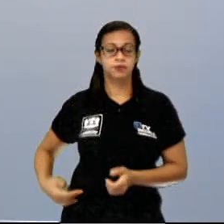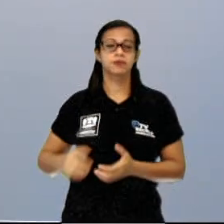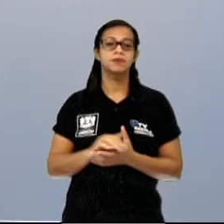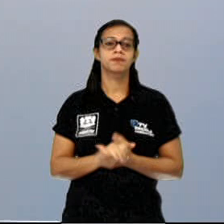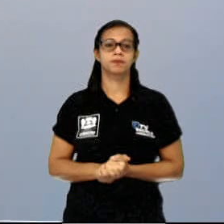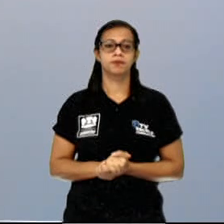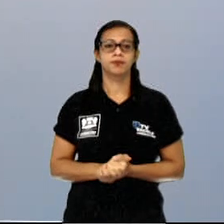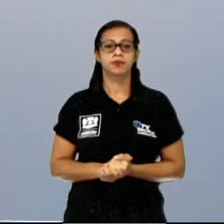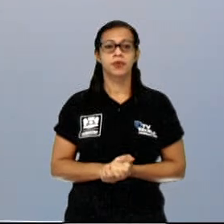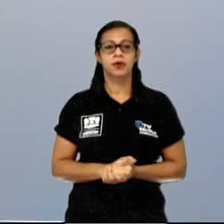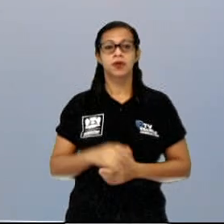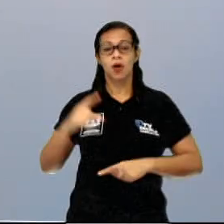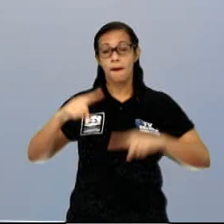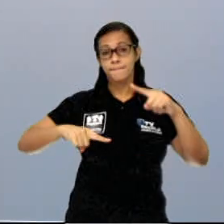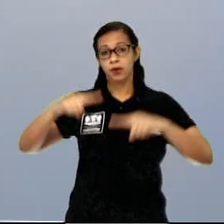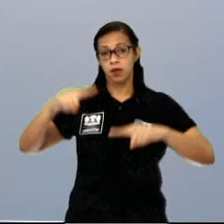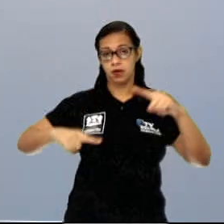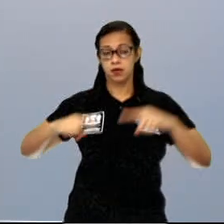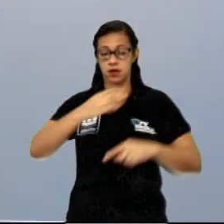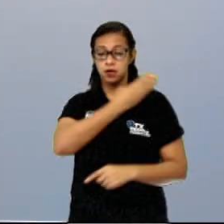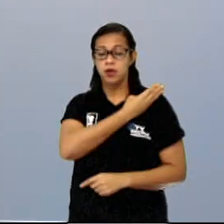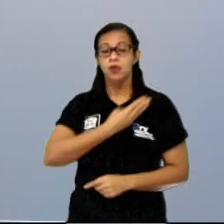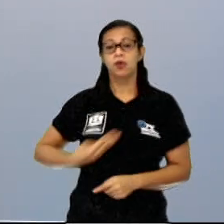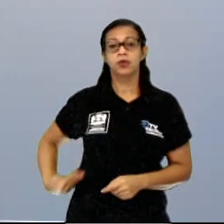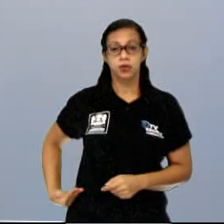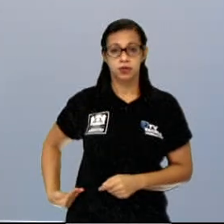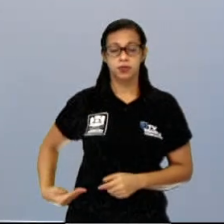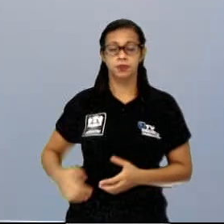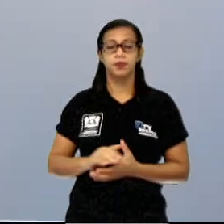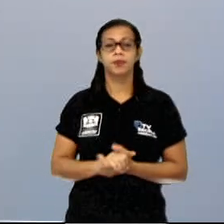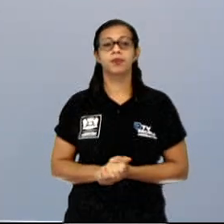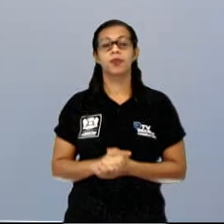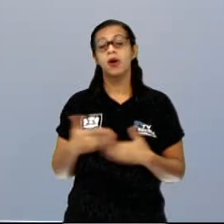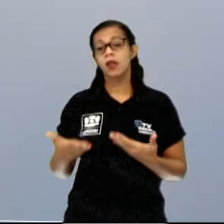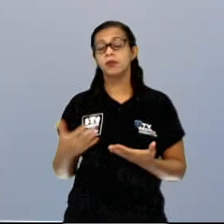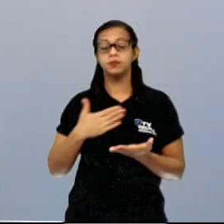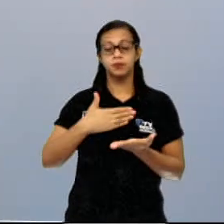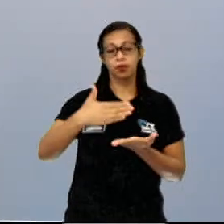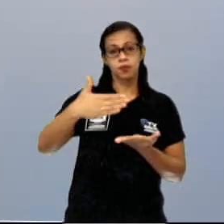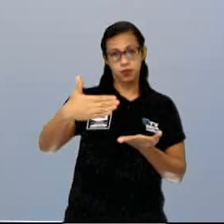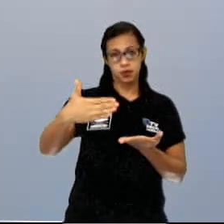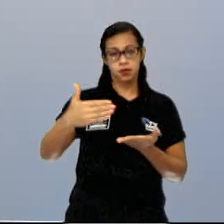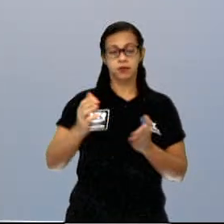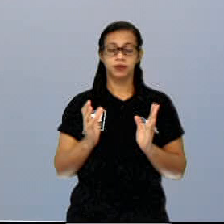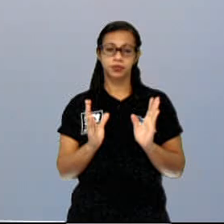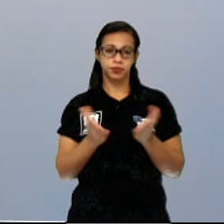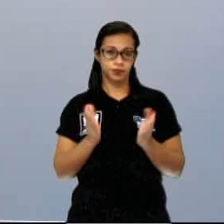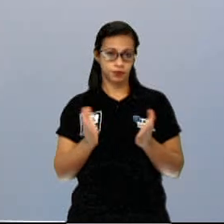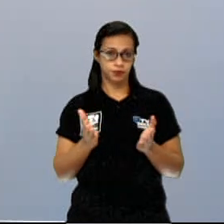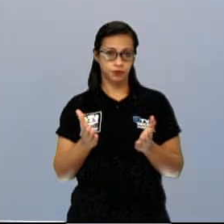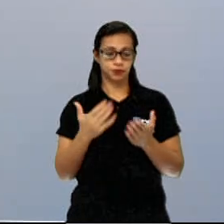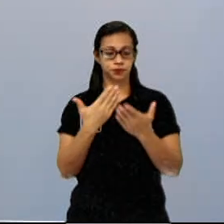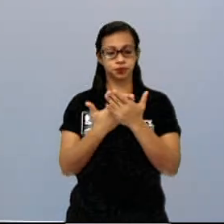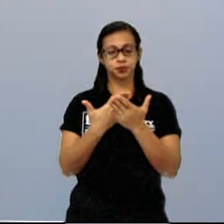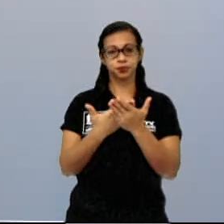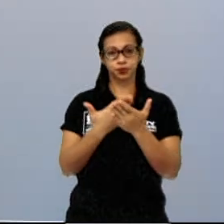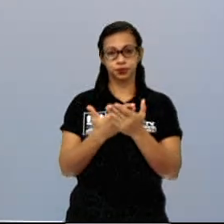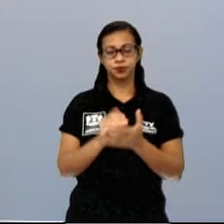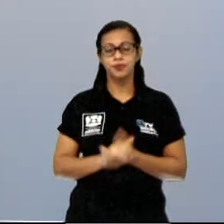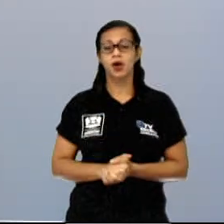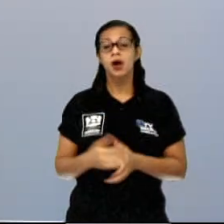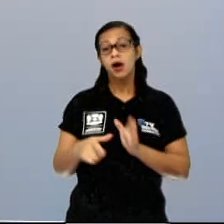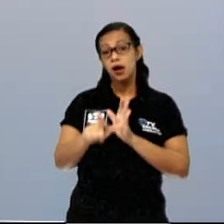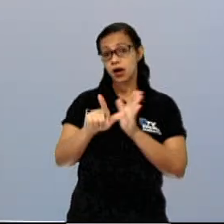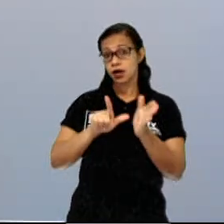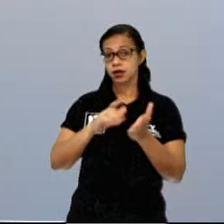Então, partir de agora, nós iremos iniciar o assunto de hoje. Bom, antes de começar, a gente vai fazer